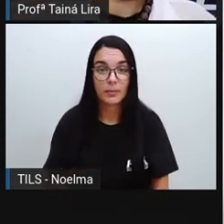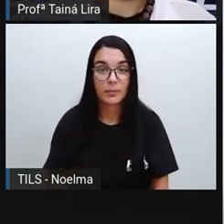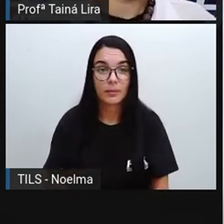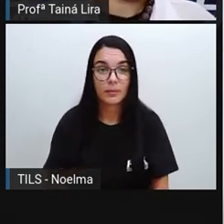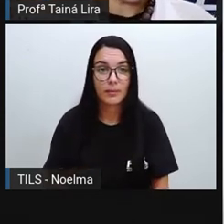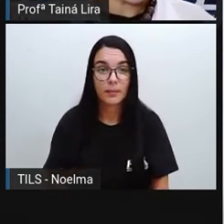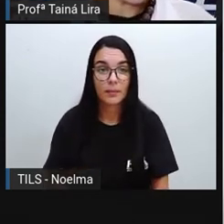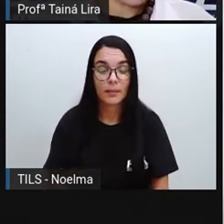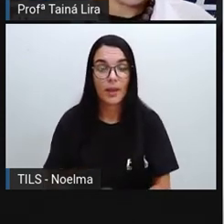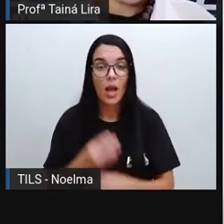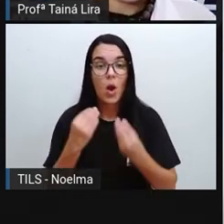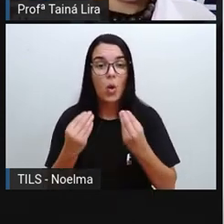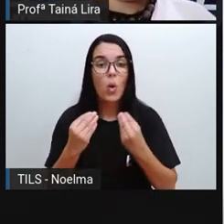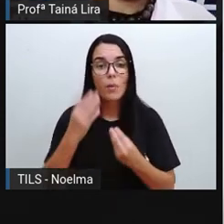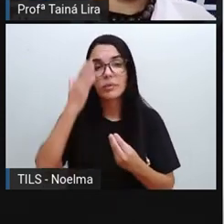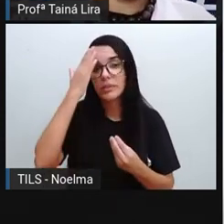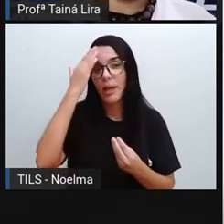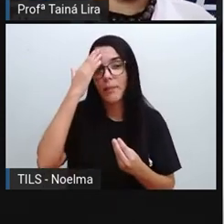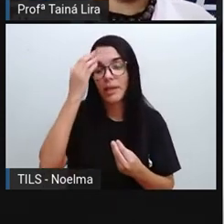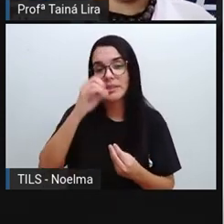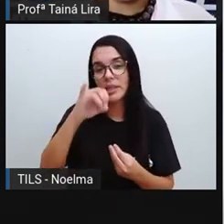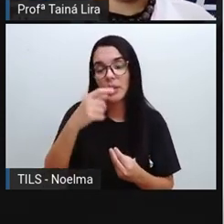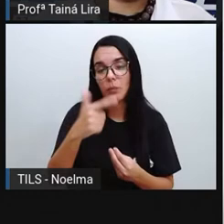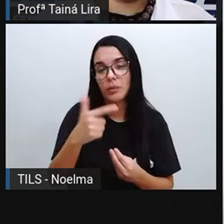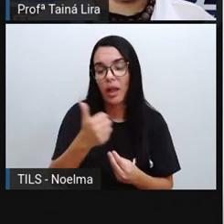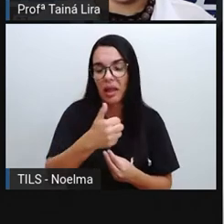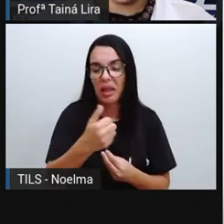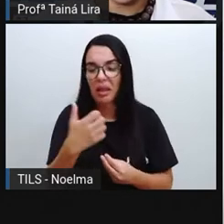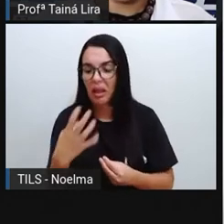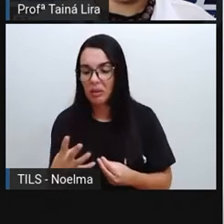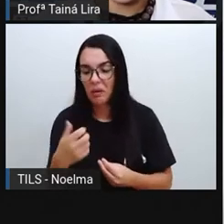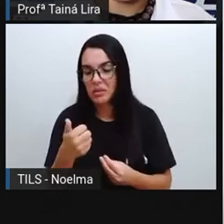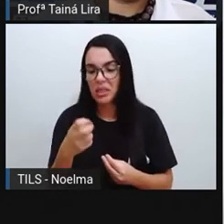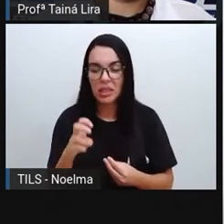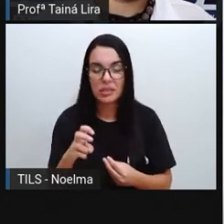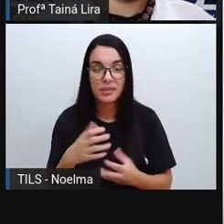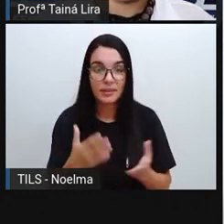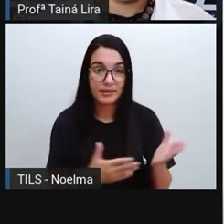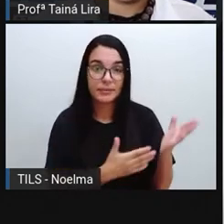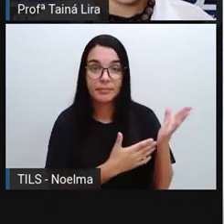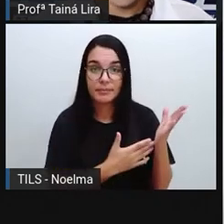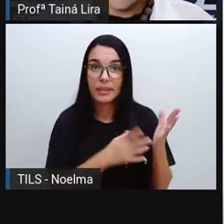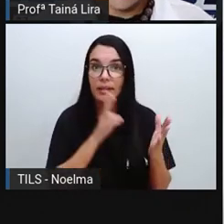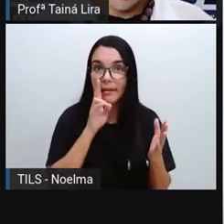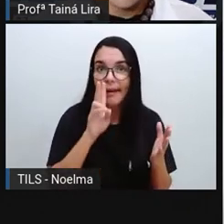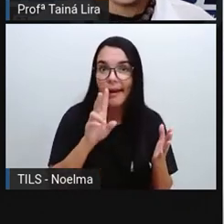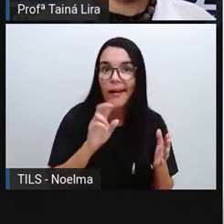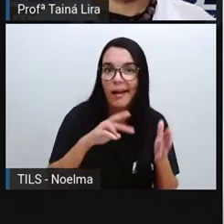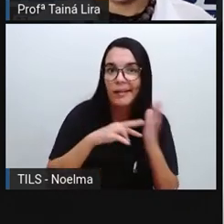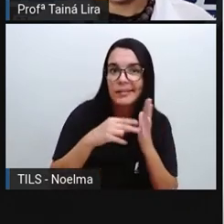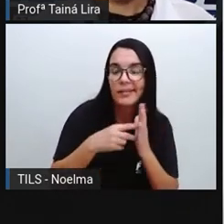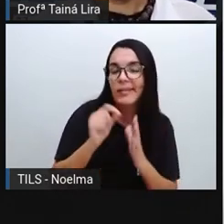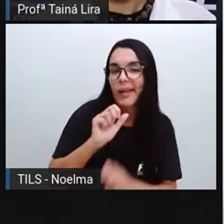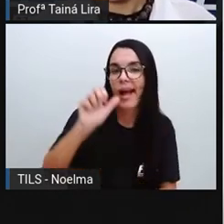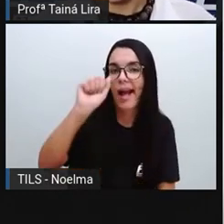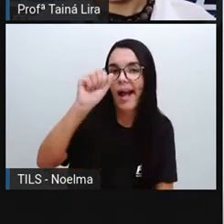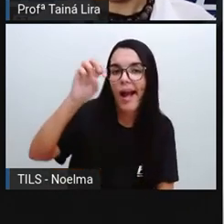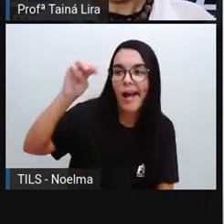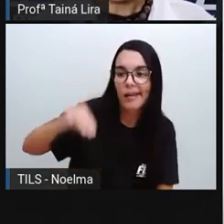15h, 16h, como é que eu sei? Então, olha lá a sigla AME em cima, OAM, tá?